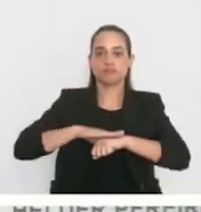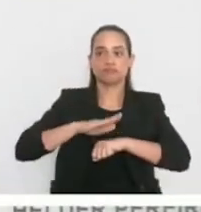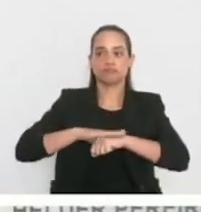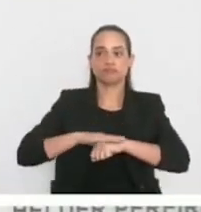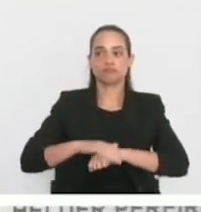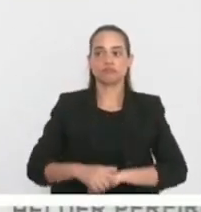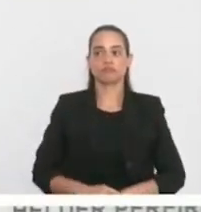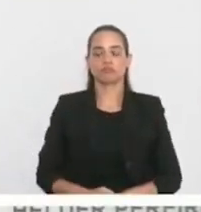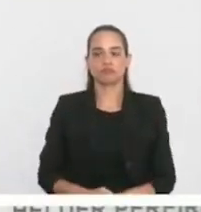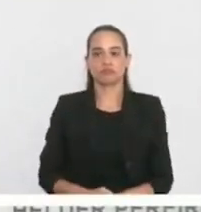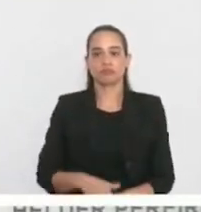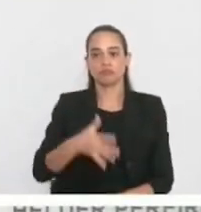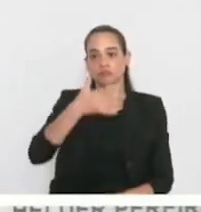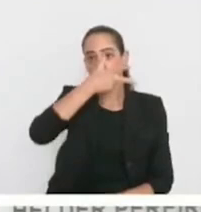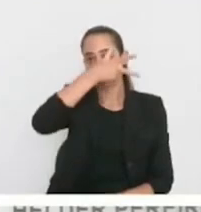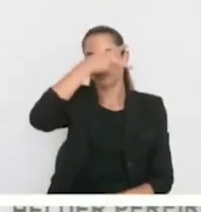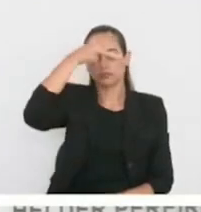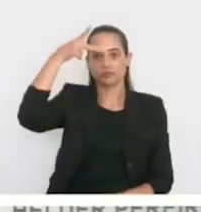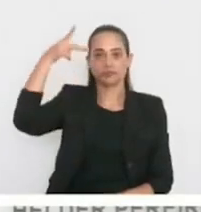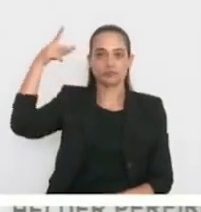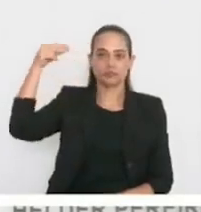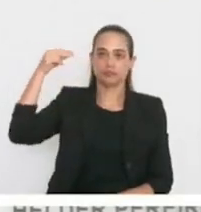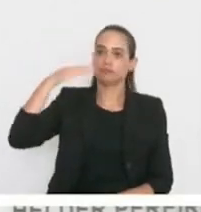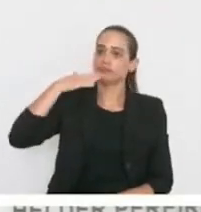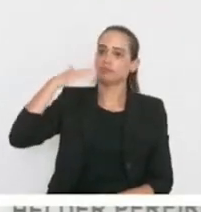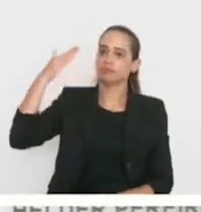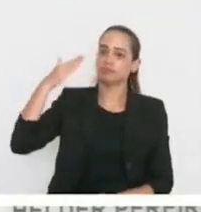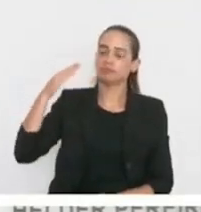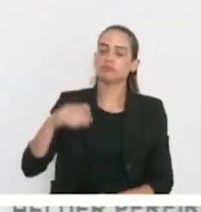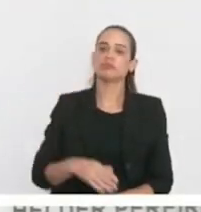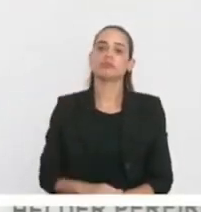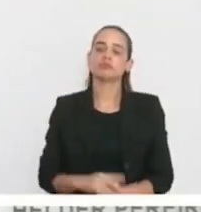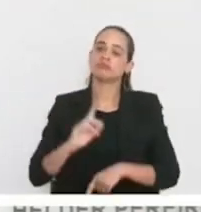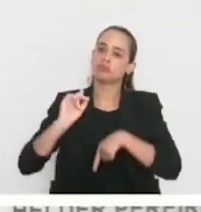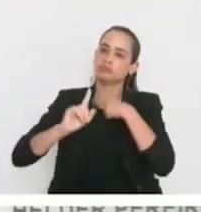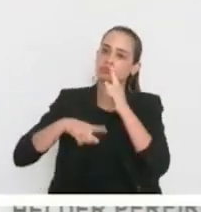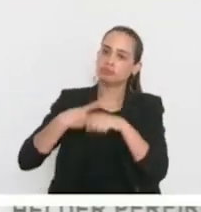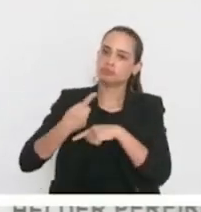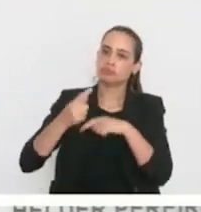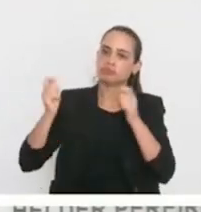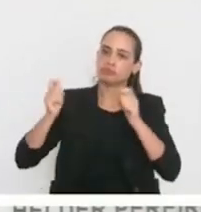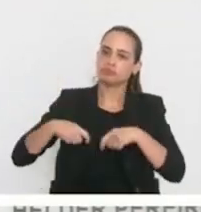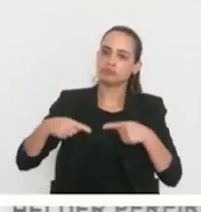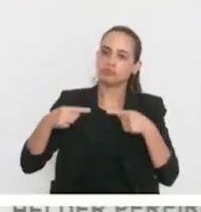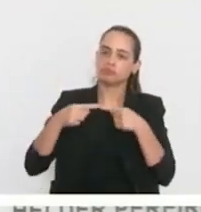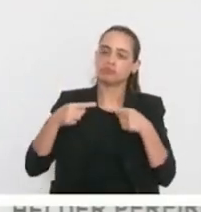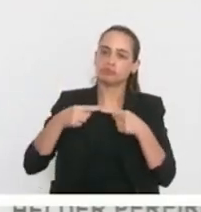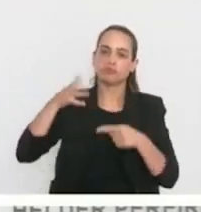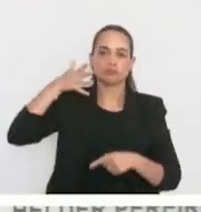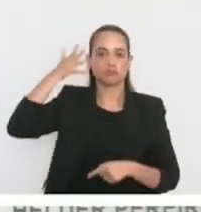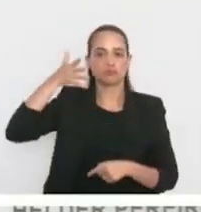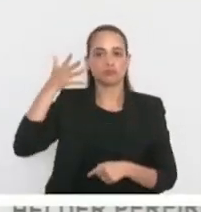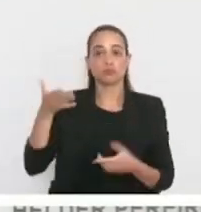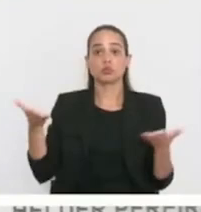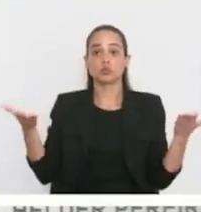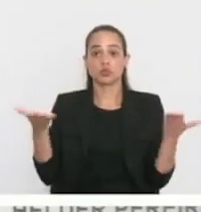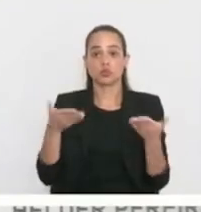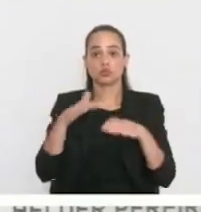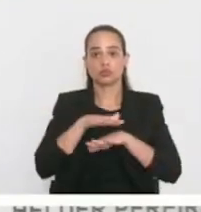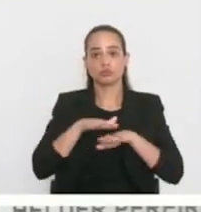executivo e vou comentá-las em um outro momento oportuno. Por hoje é só.